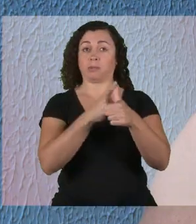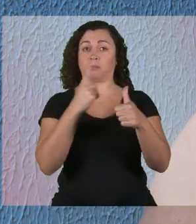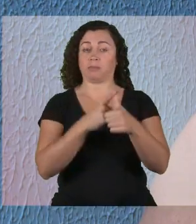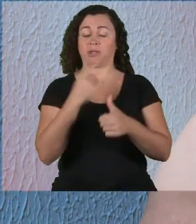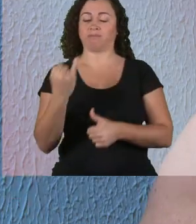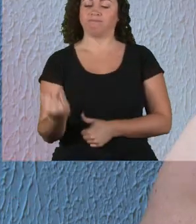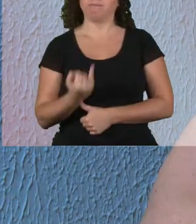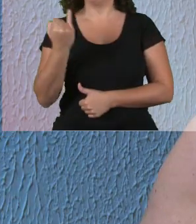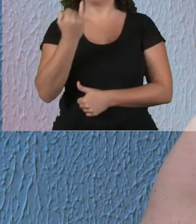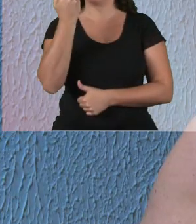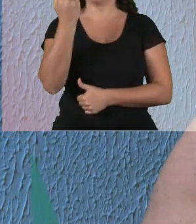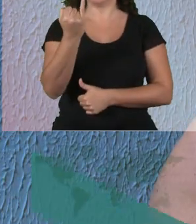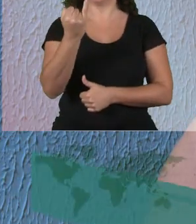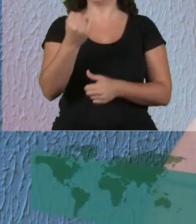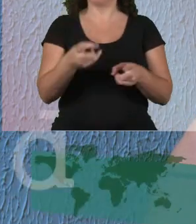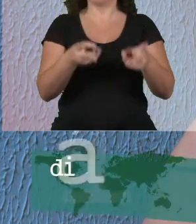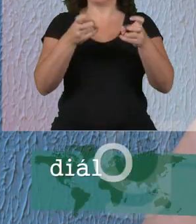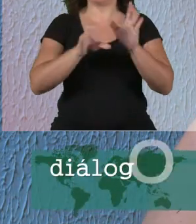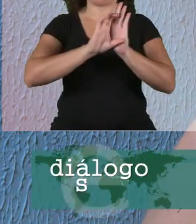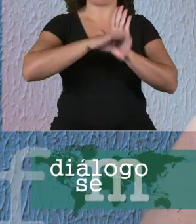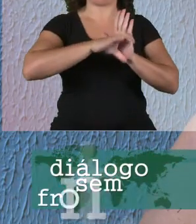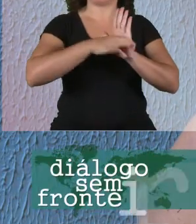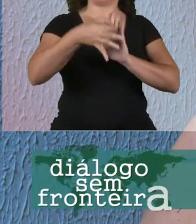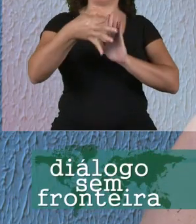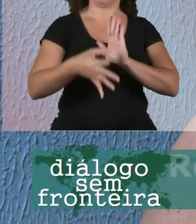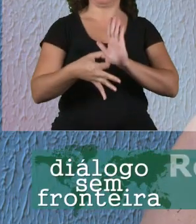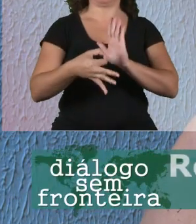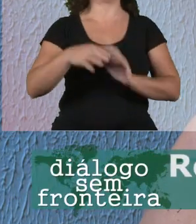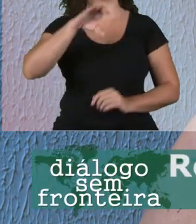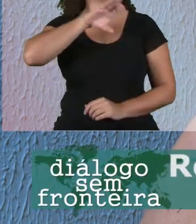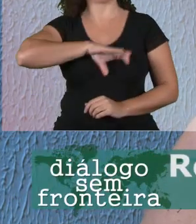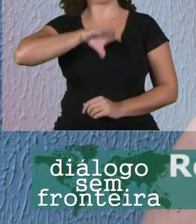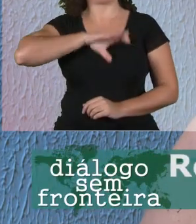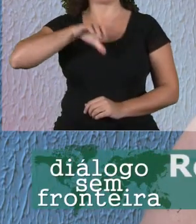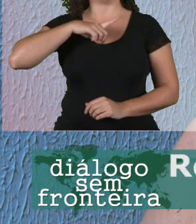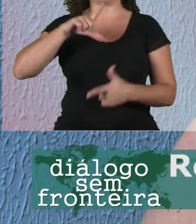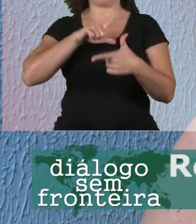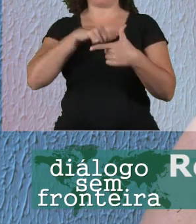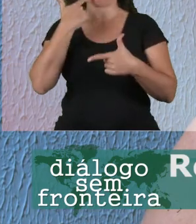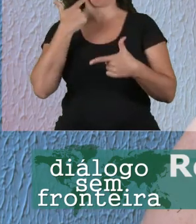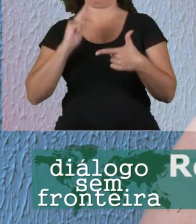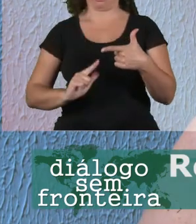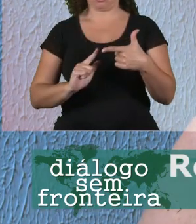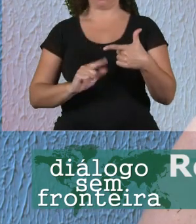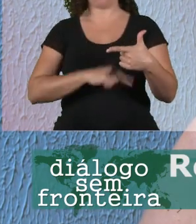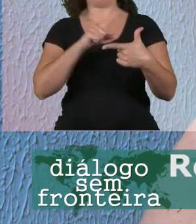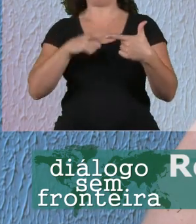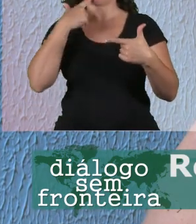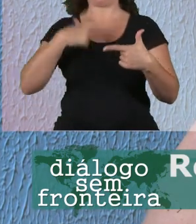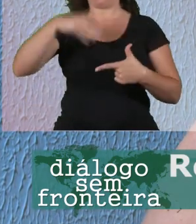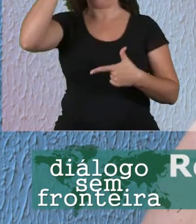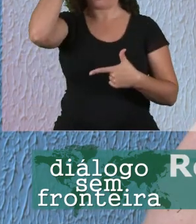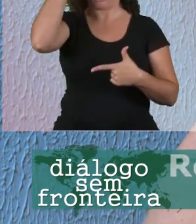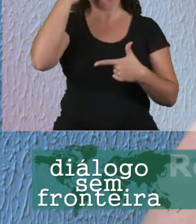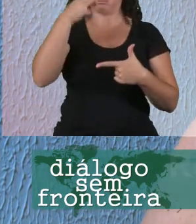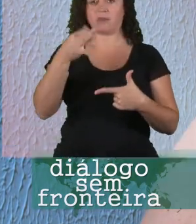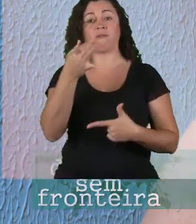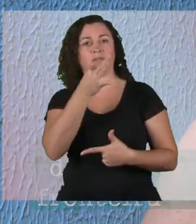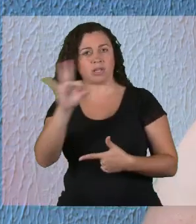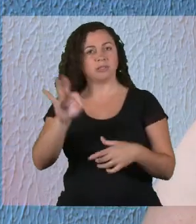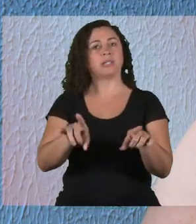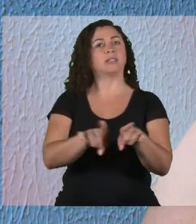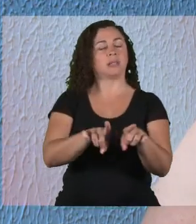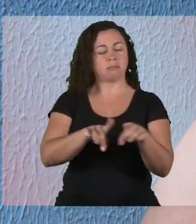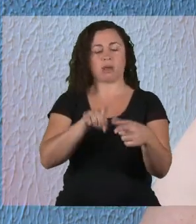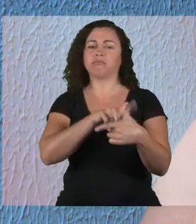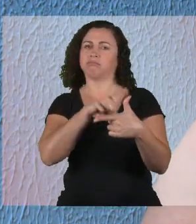Primeiro nós vamos ter que olhar o conceito. Em português existe o termo língua e linguagem, em